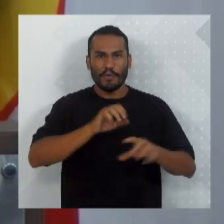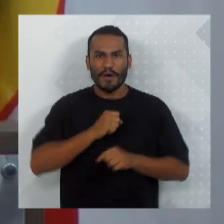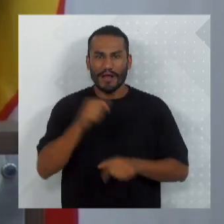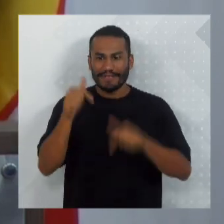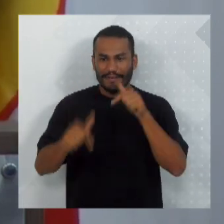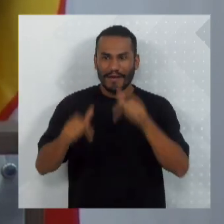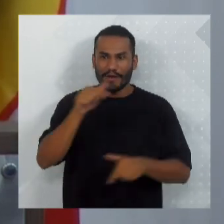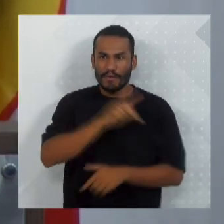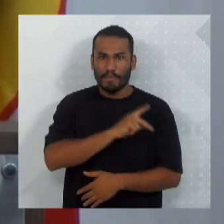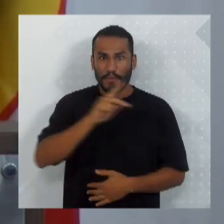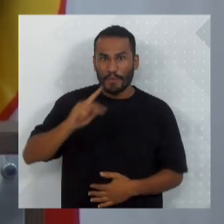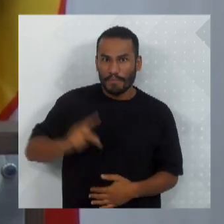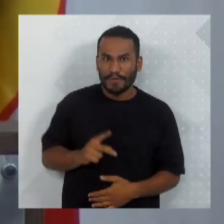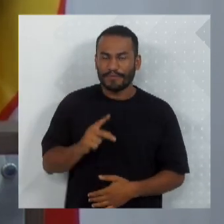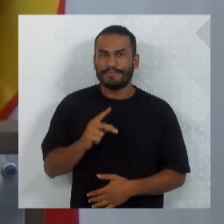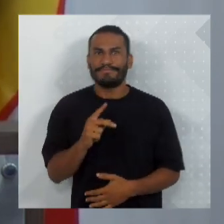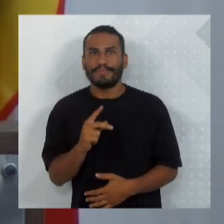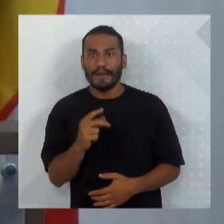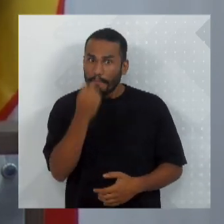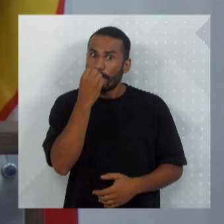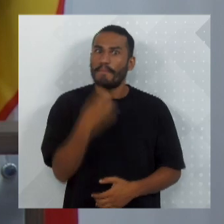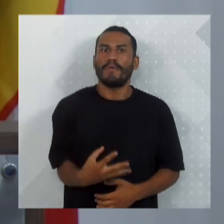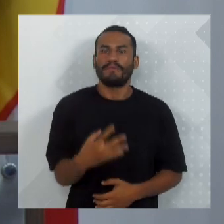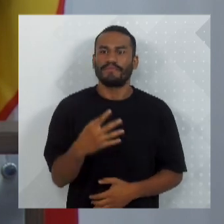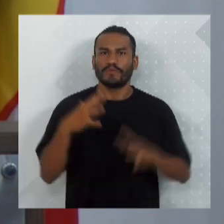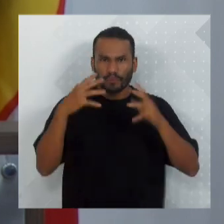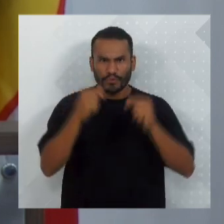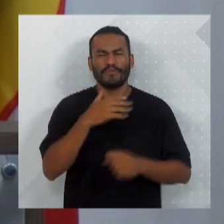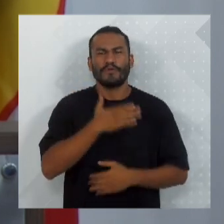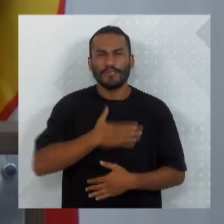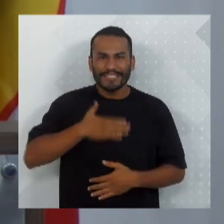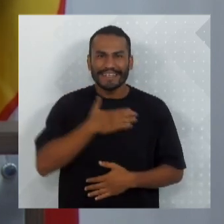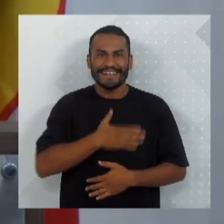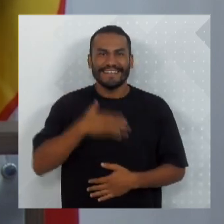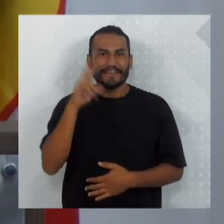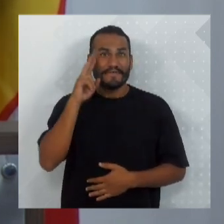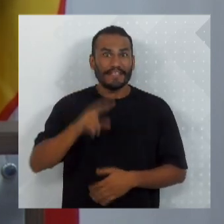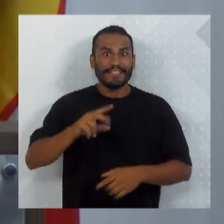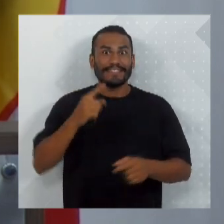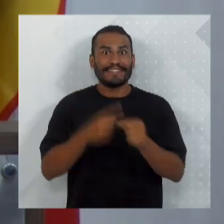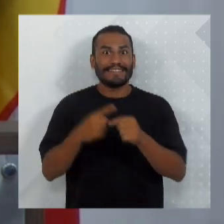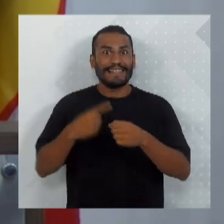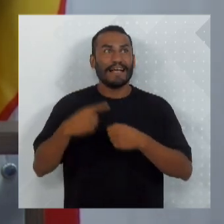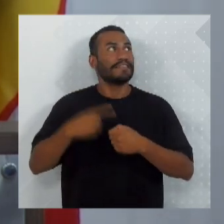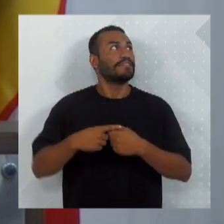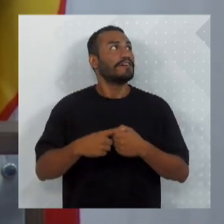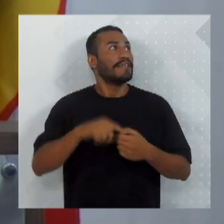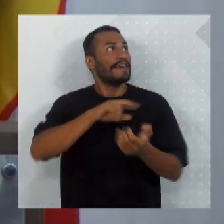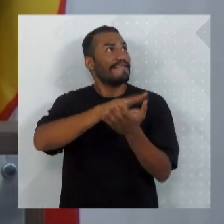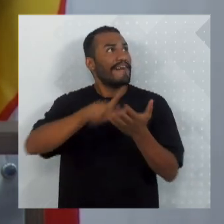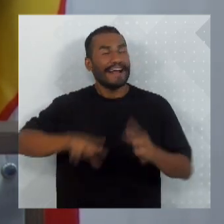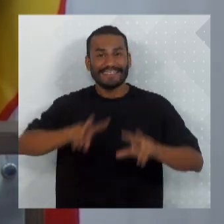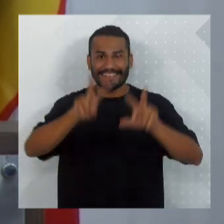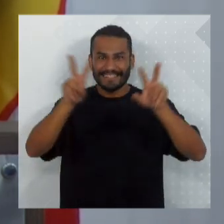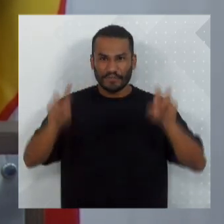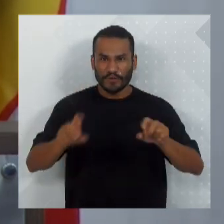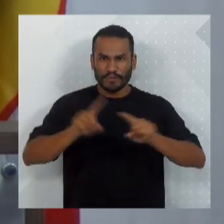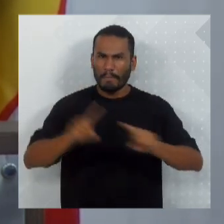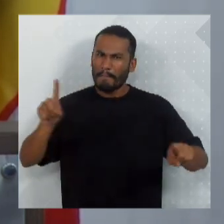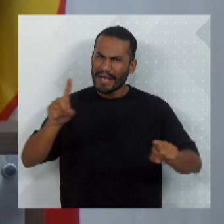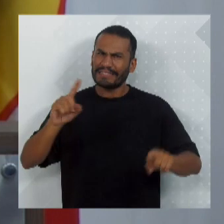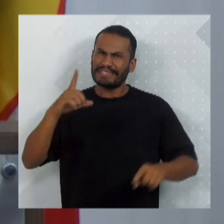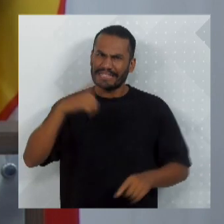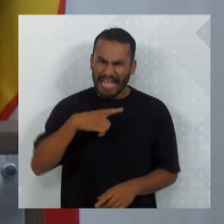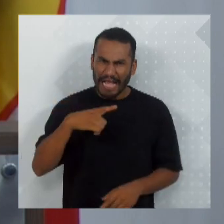serviços públicos é, de certa forma, honrosa. Todo mundo gostaria de ver a cidade sendo vanguarda em muitas questões. Mas será que